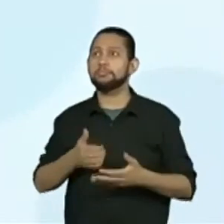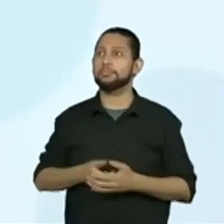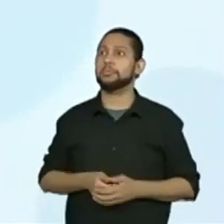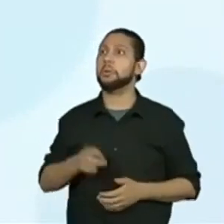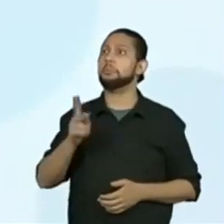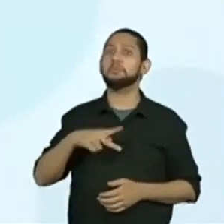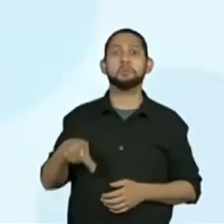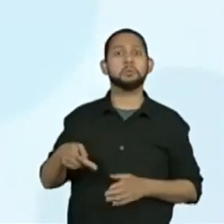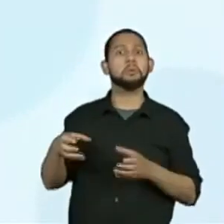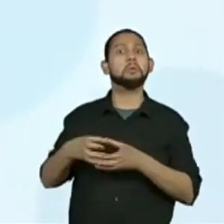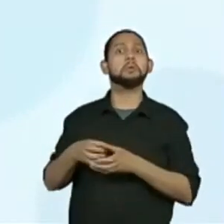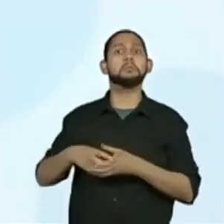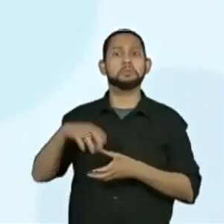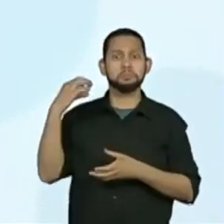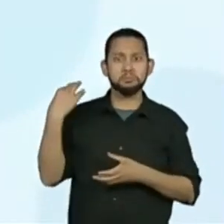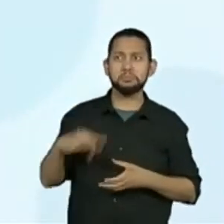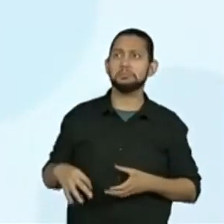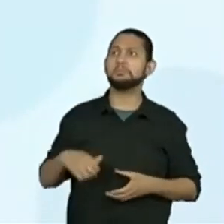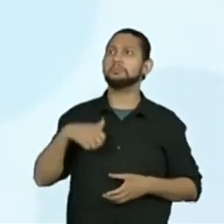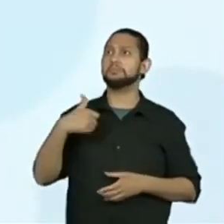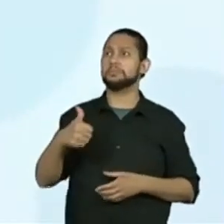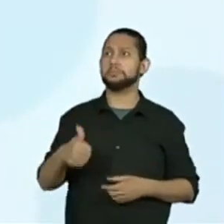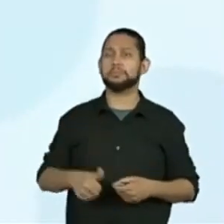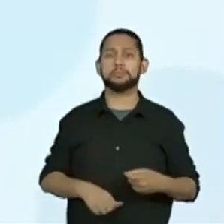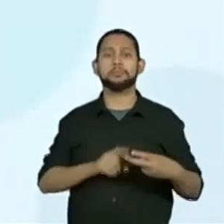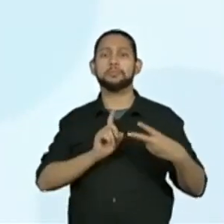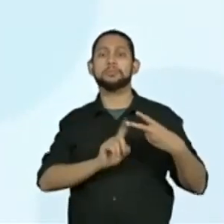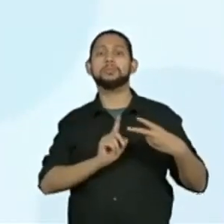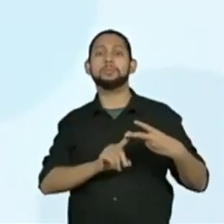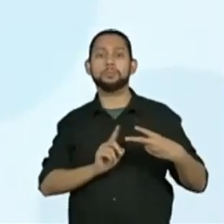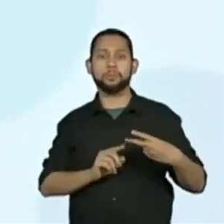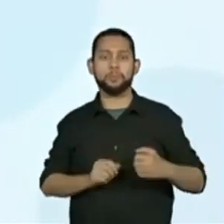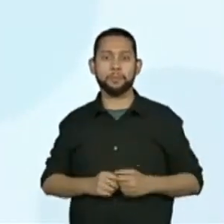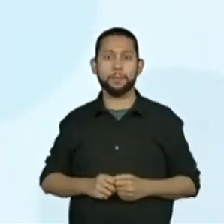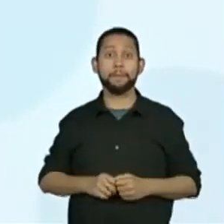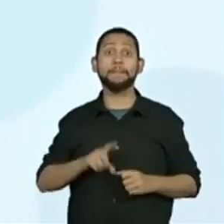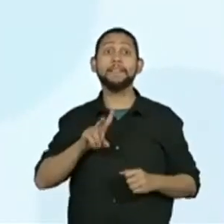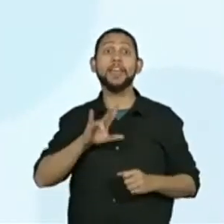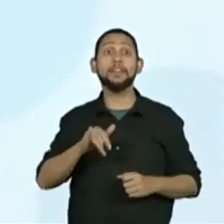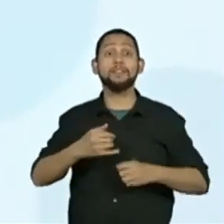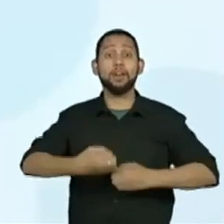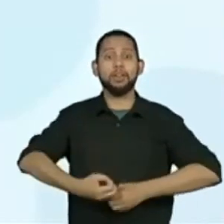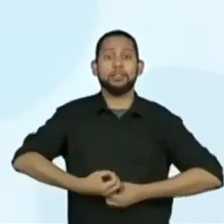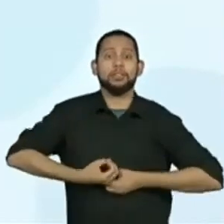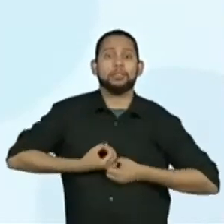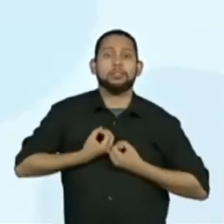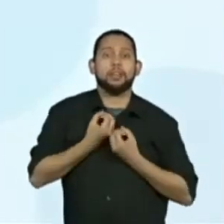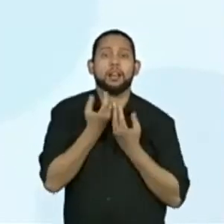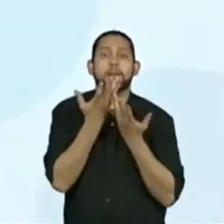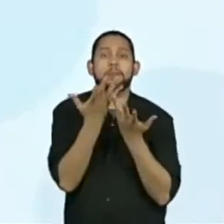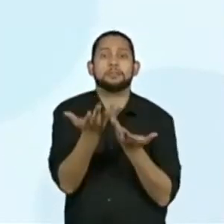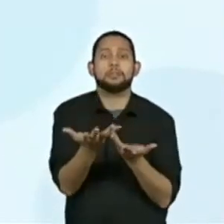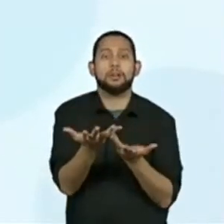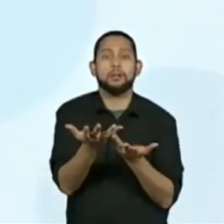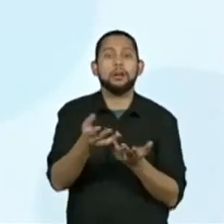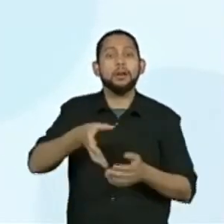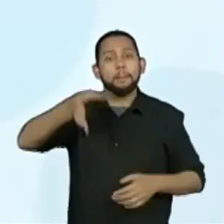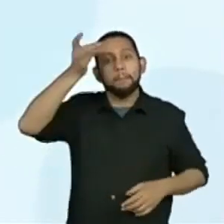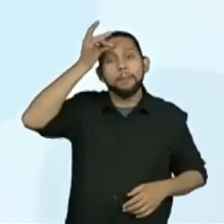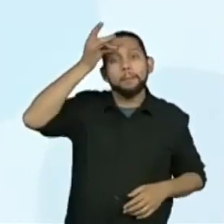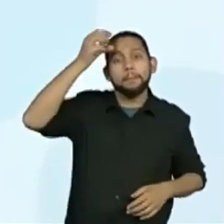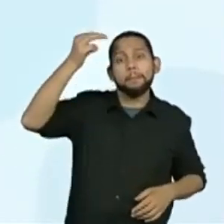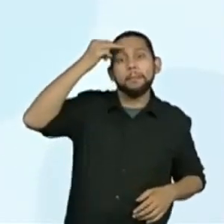ali firme com a sua turma, acertou. Segundo, quem fará a declamação? E qual